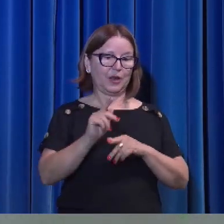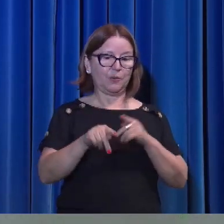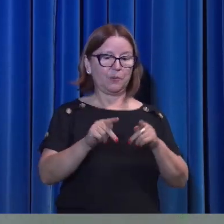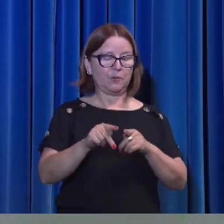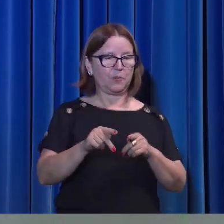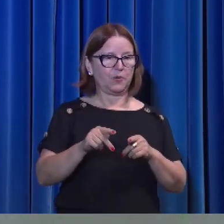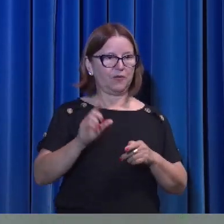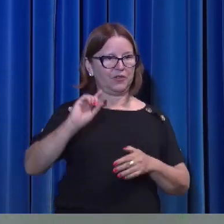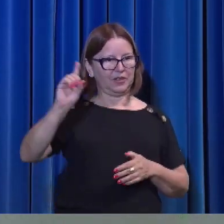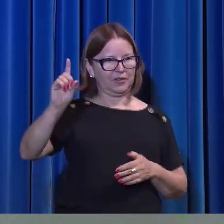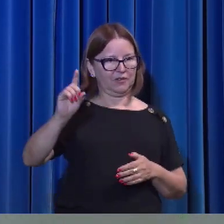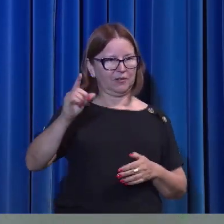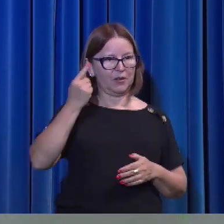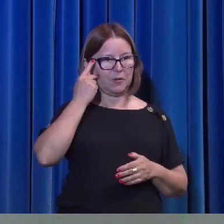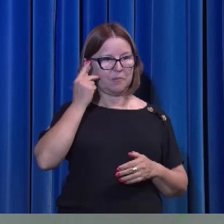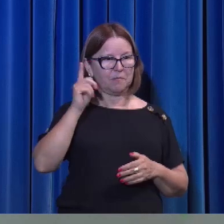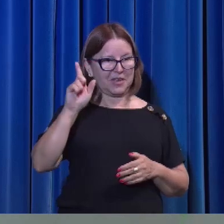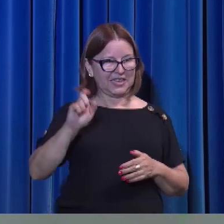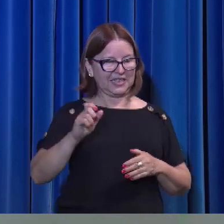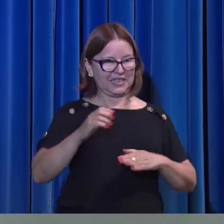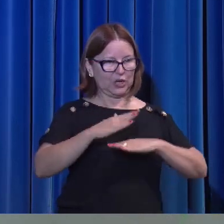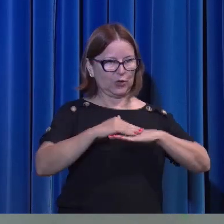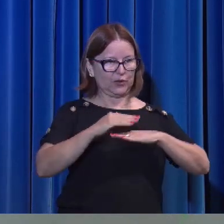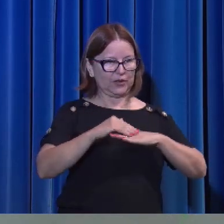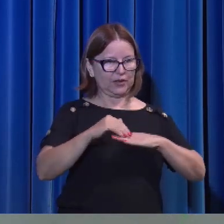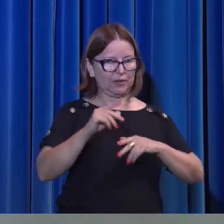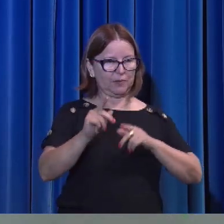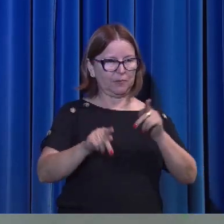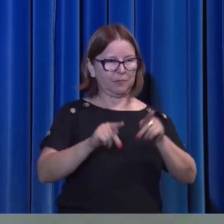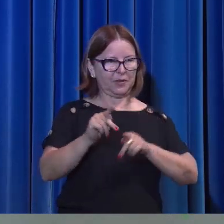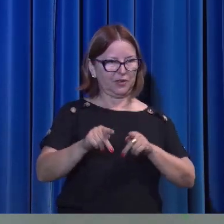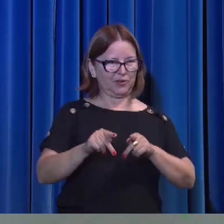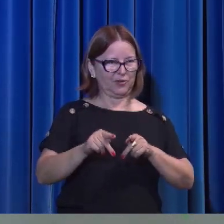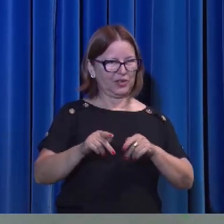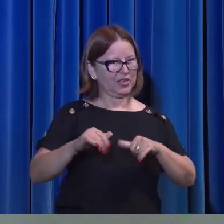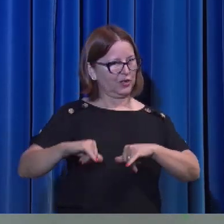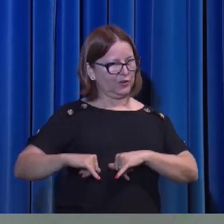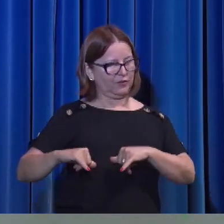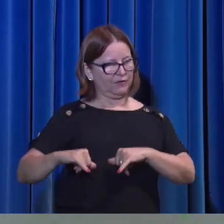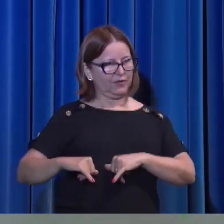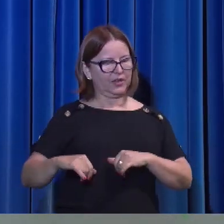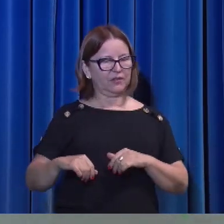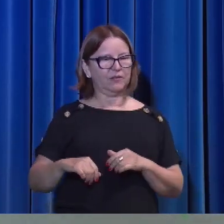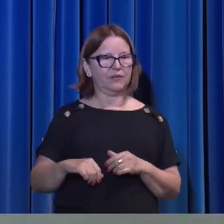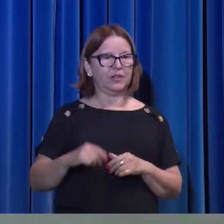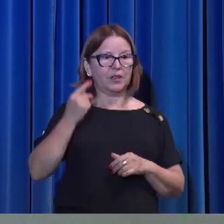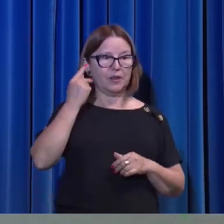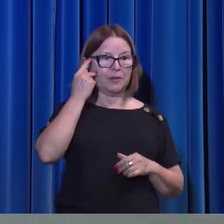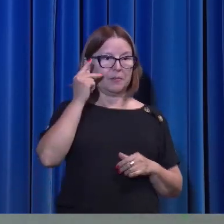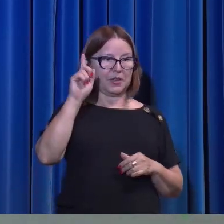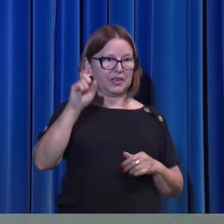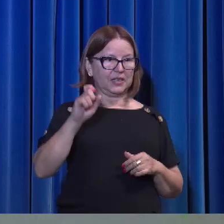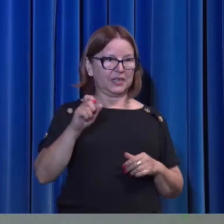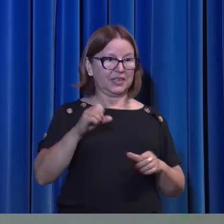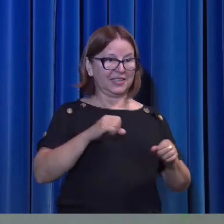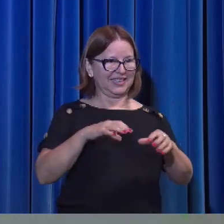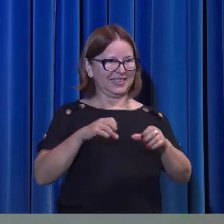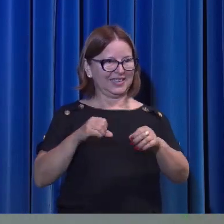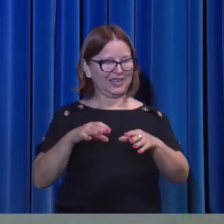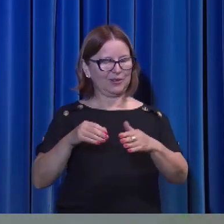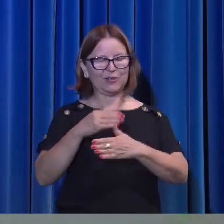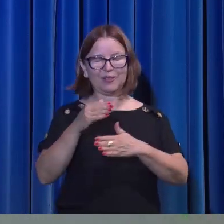consolador dos que estão passando por sofrimentos e para ser o ensinador de